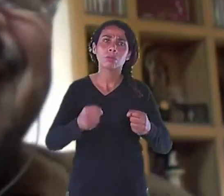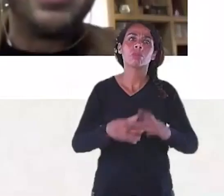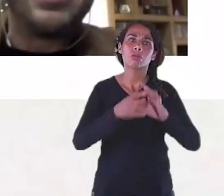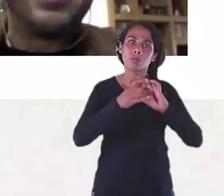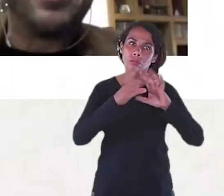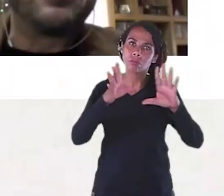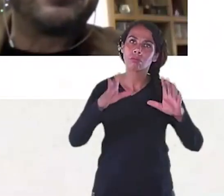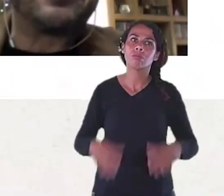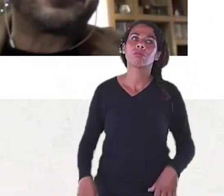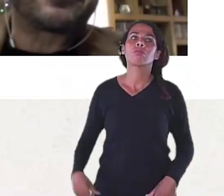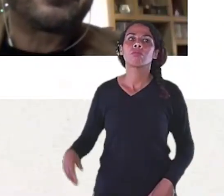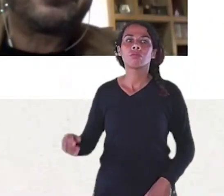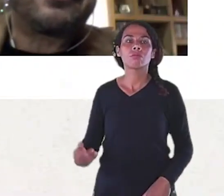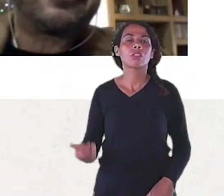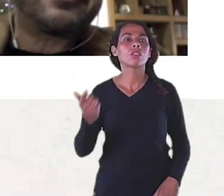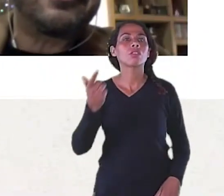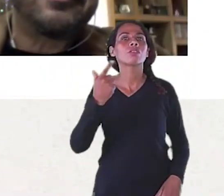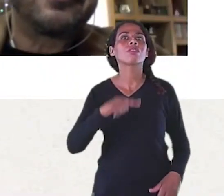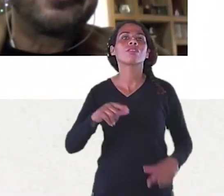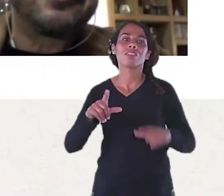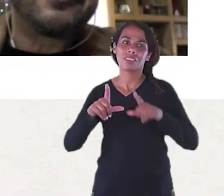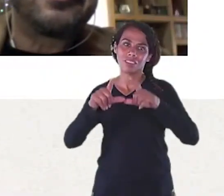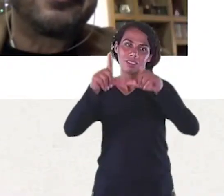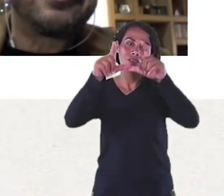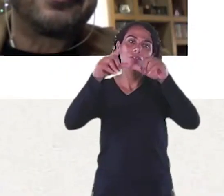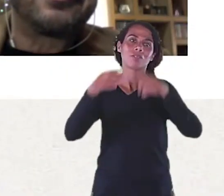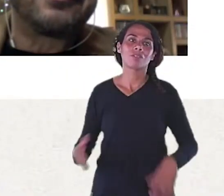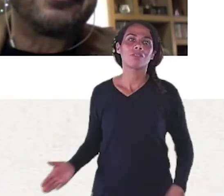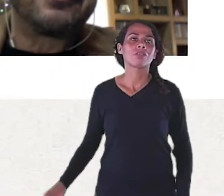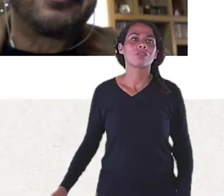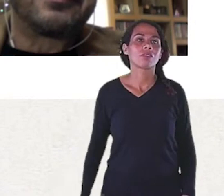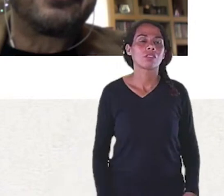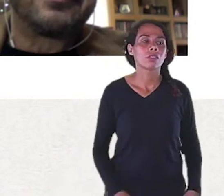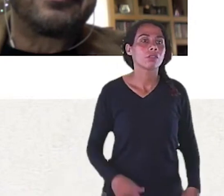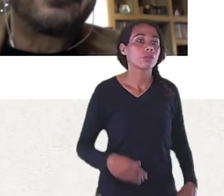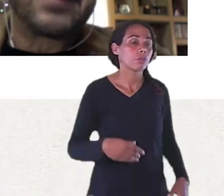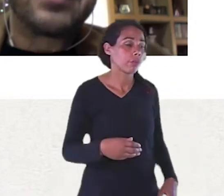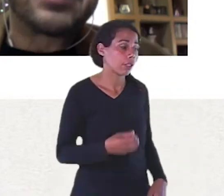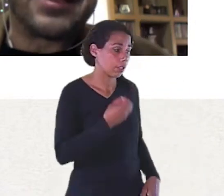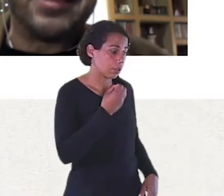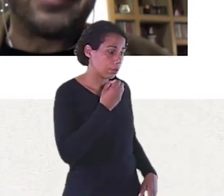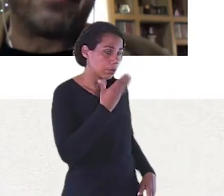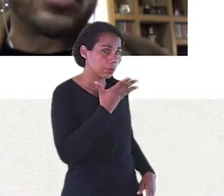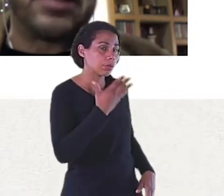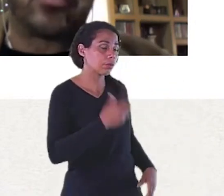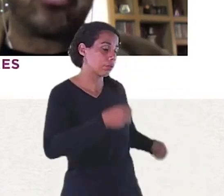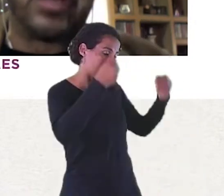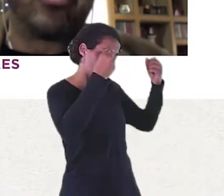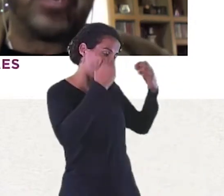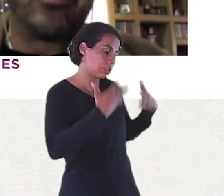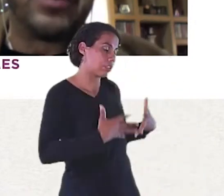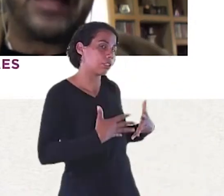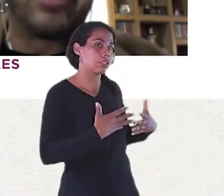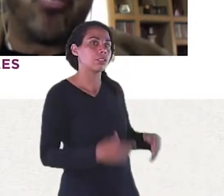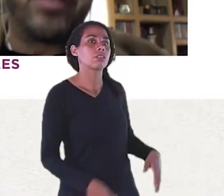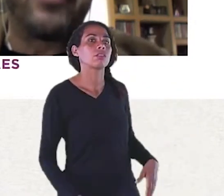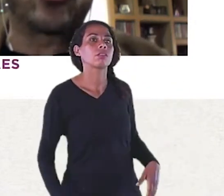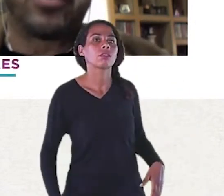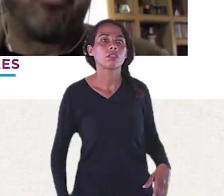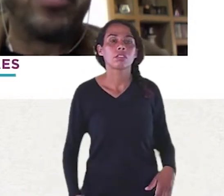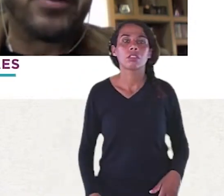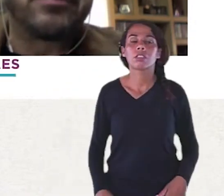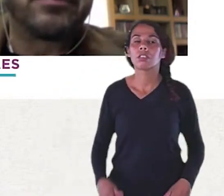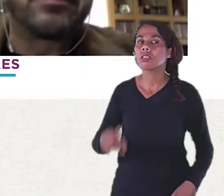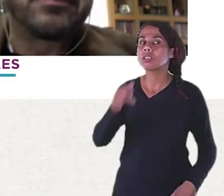É bom você falar Do perfil do público Da UENG Para que as pessoas Entendam 70% Do alunado Da